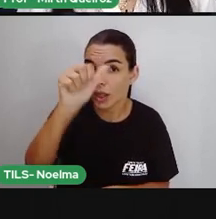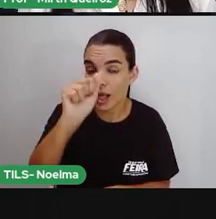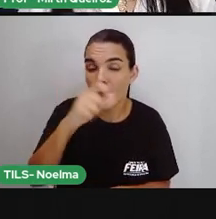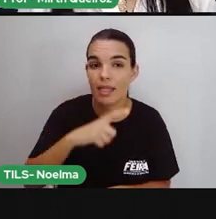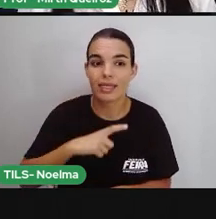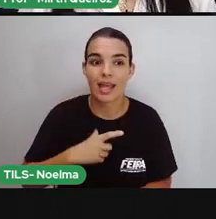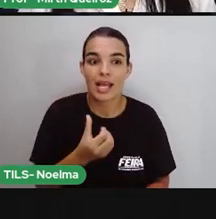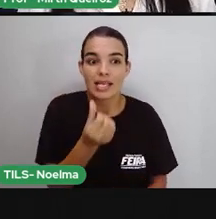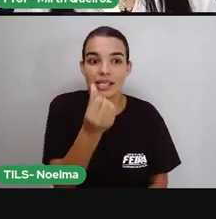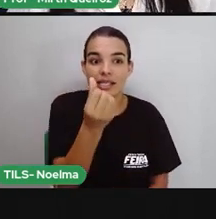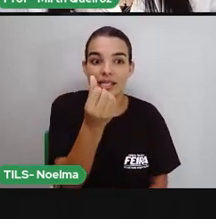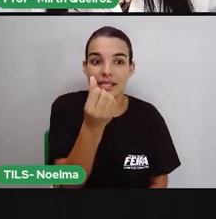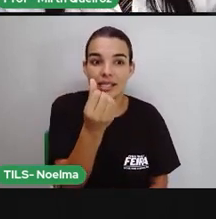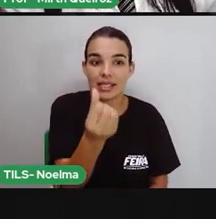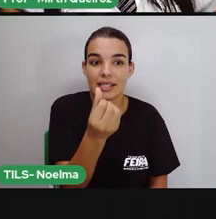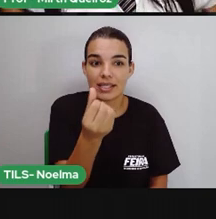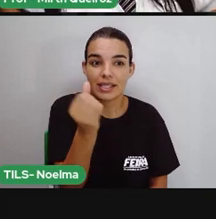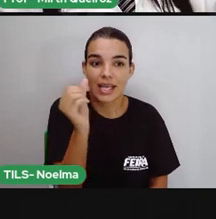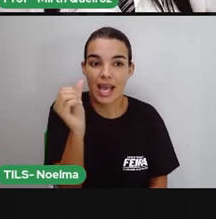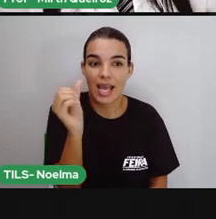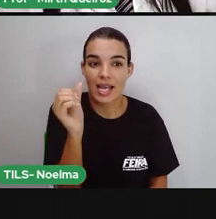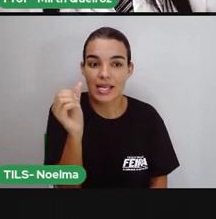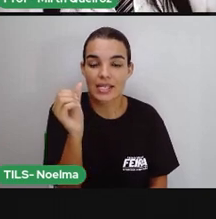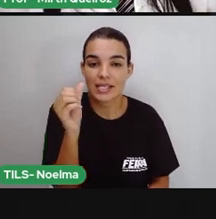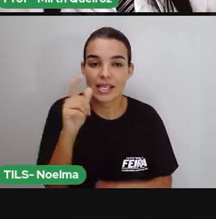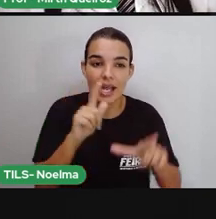com quarenta e seis acentos.